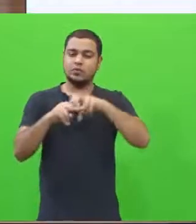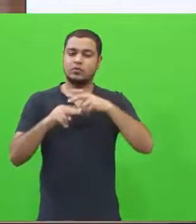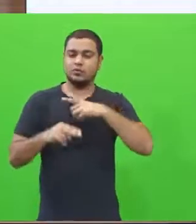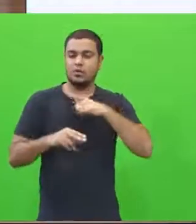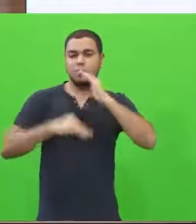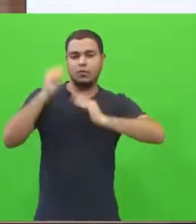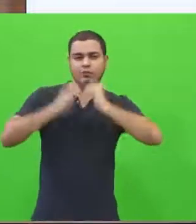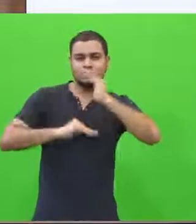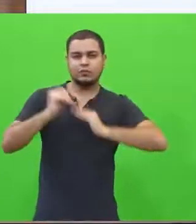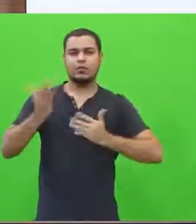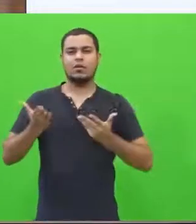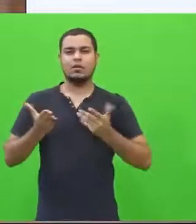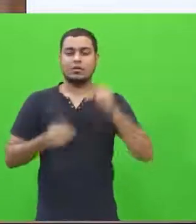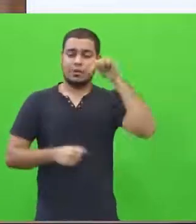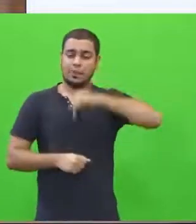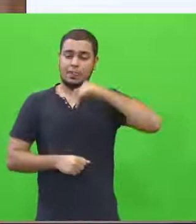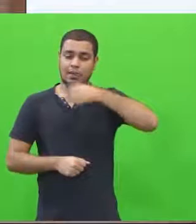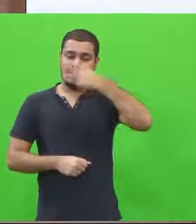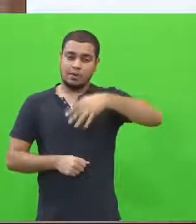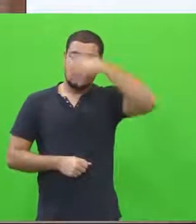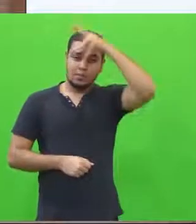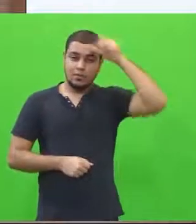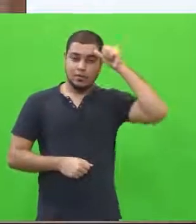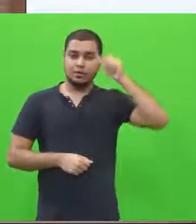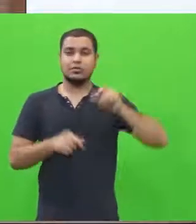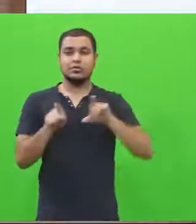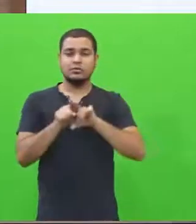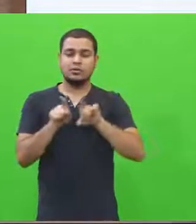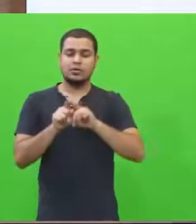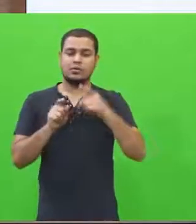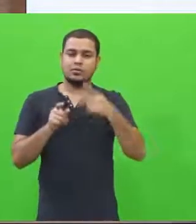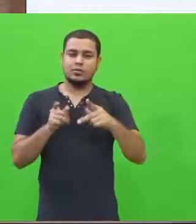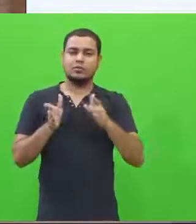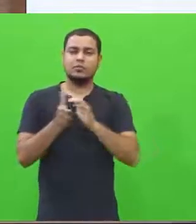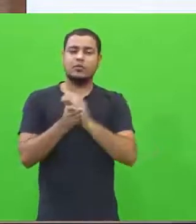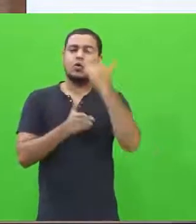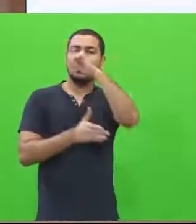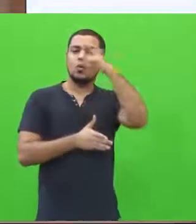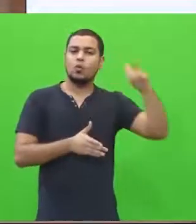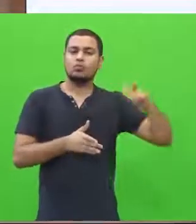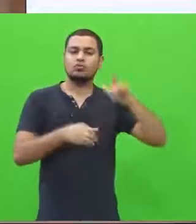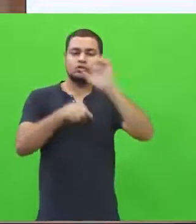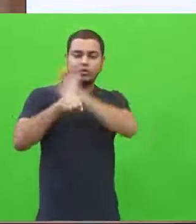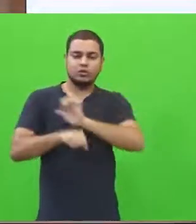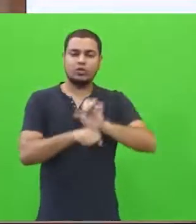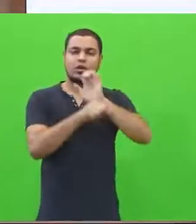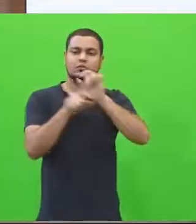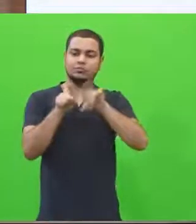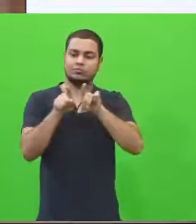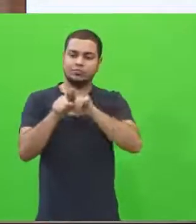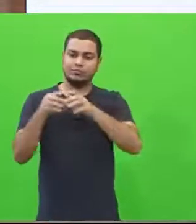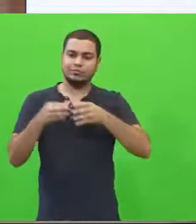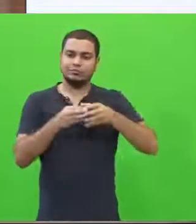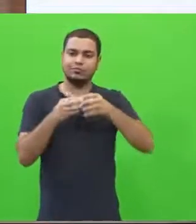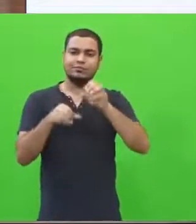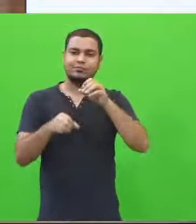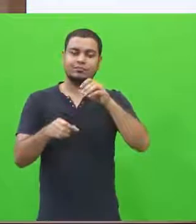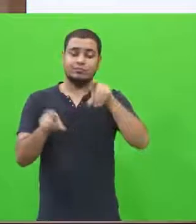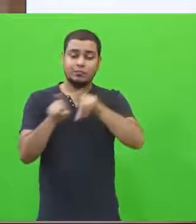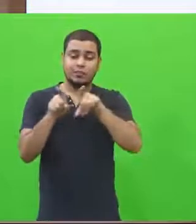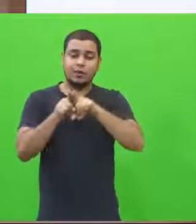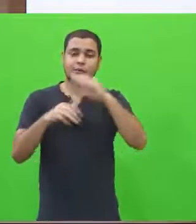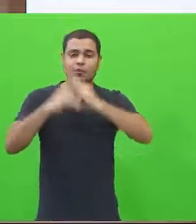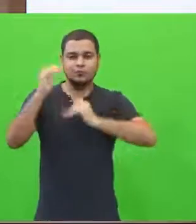profissionais daqui, da nossa região, daqui de Manaus e de outras mediações, inclusive dos